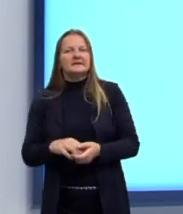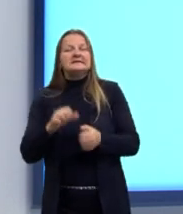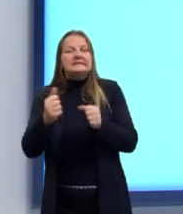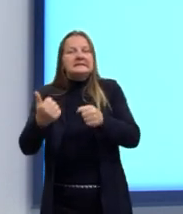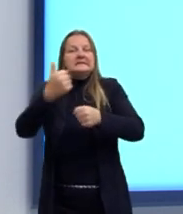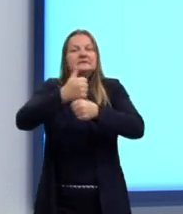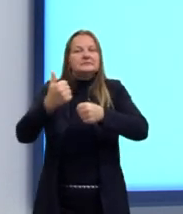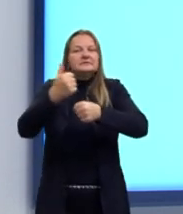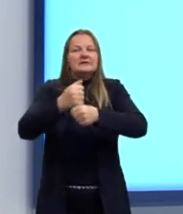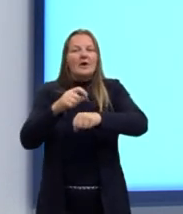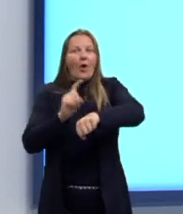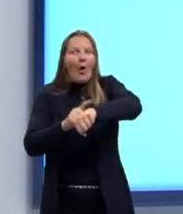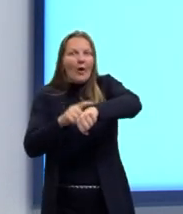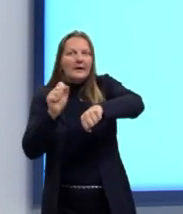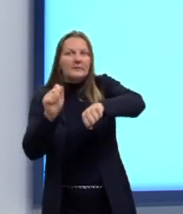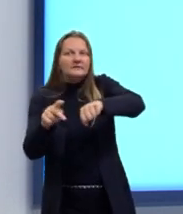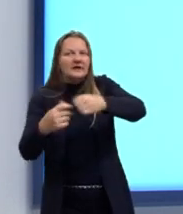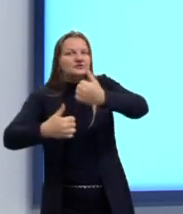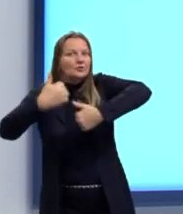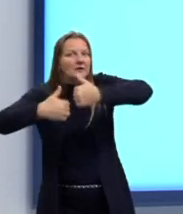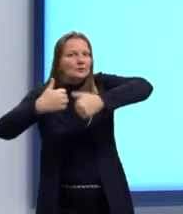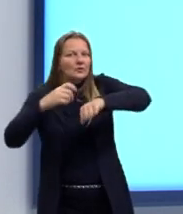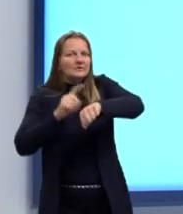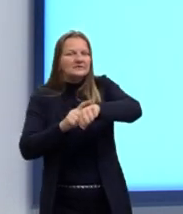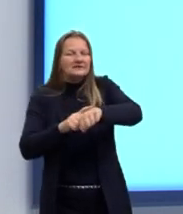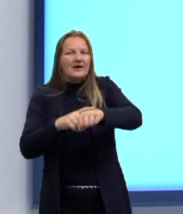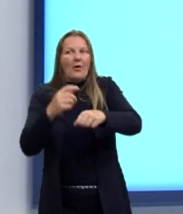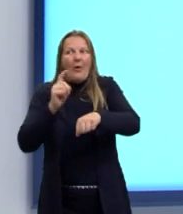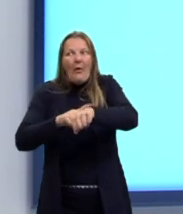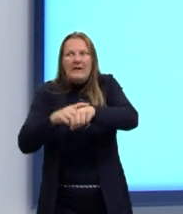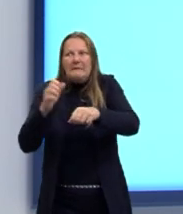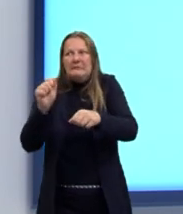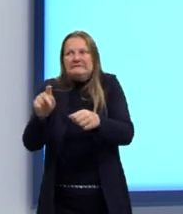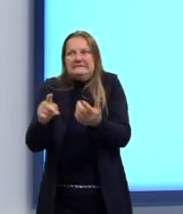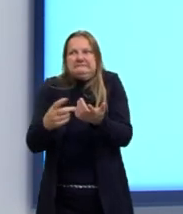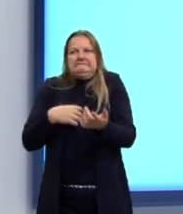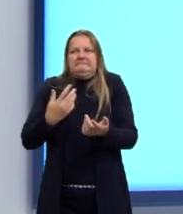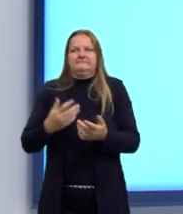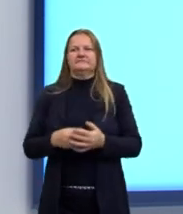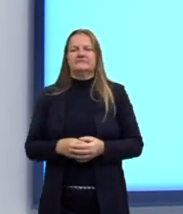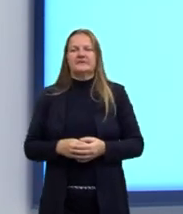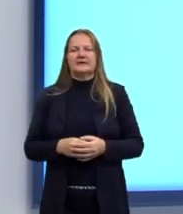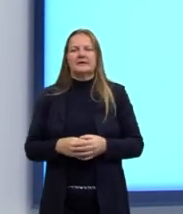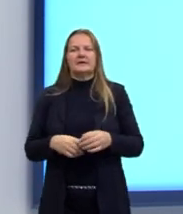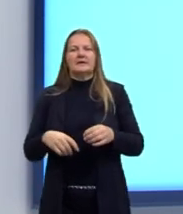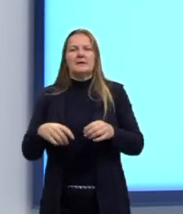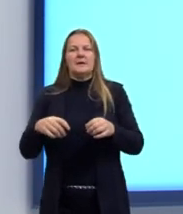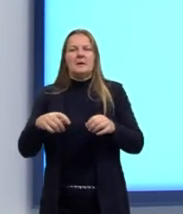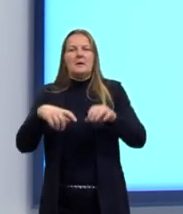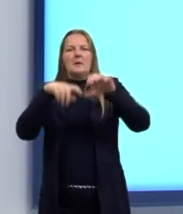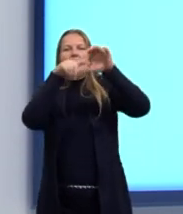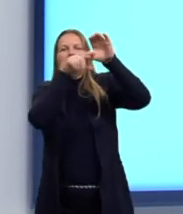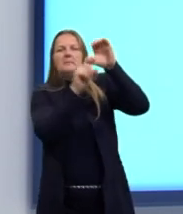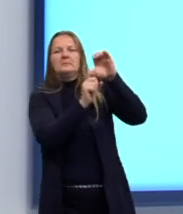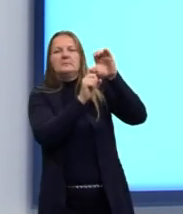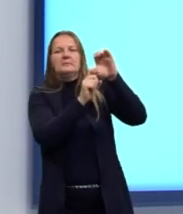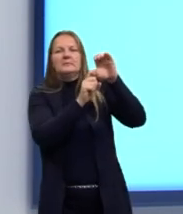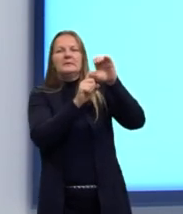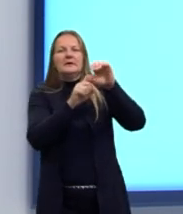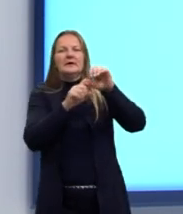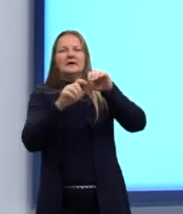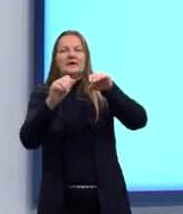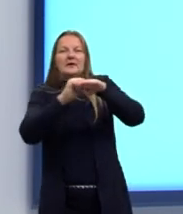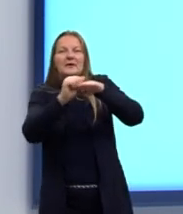se aposentar por achar que isso é uma expressão muito forte, a gente pode dizer a hora de pendurar as